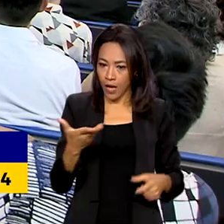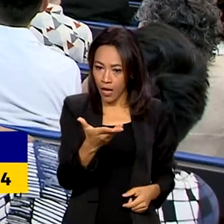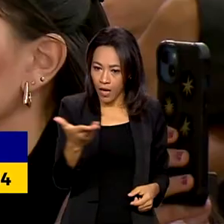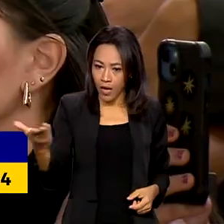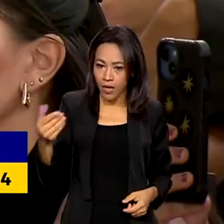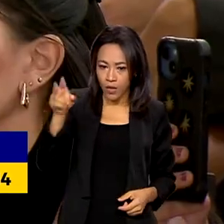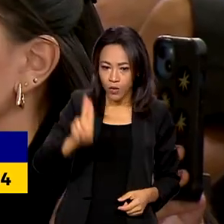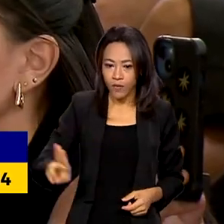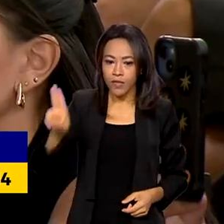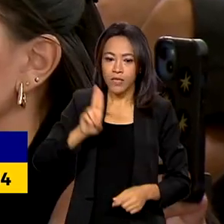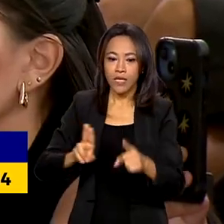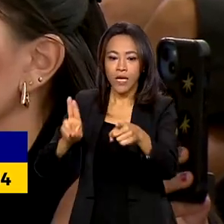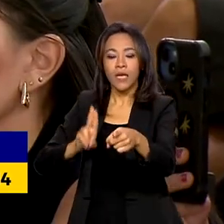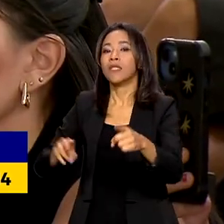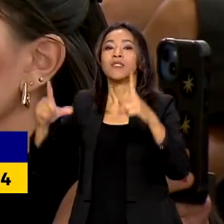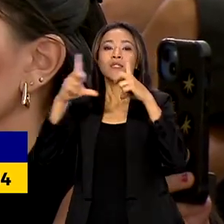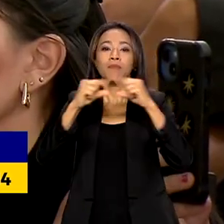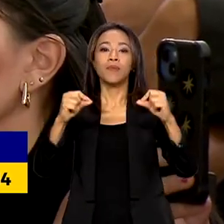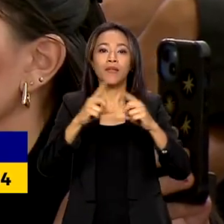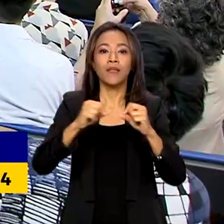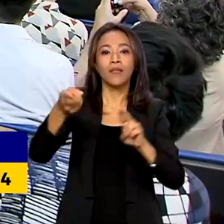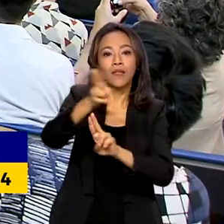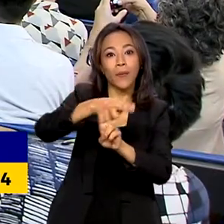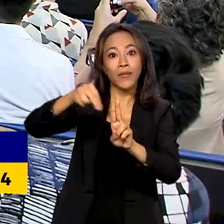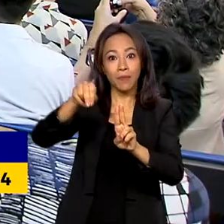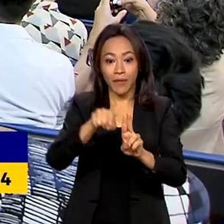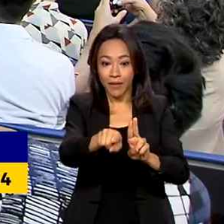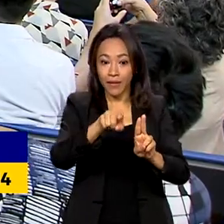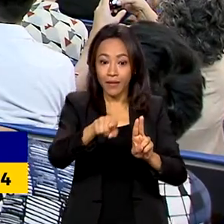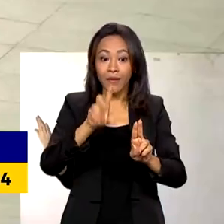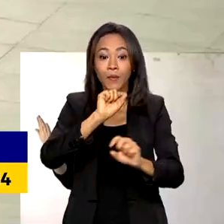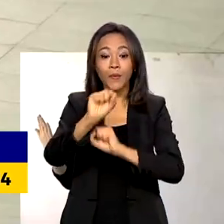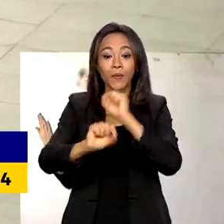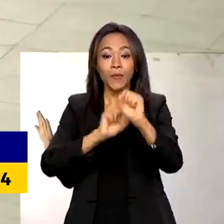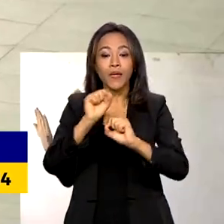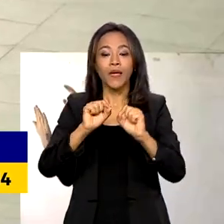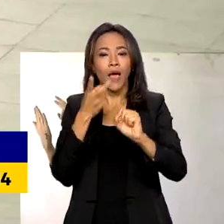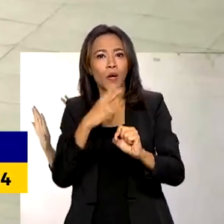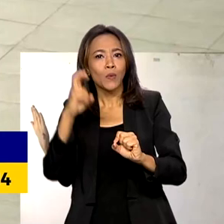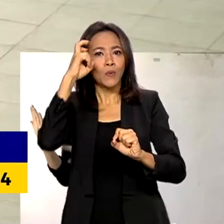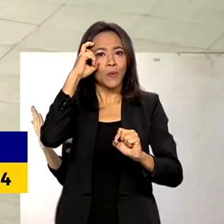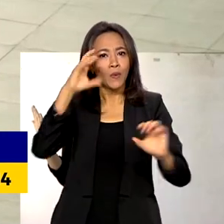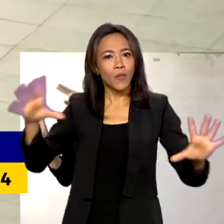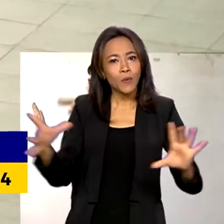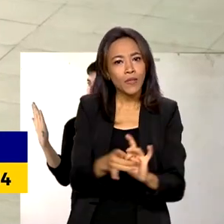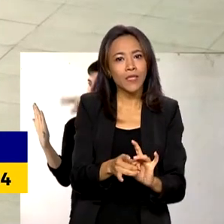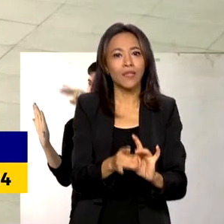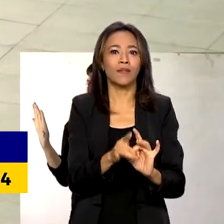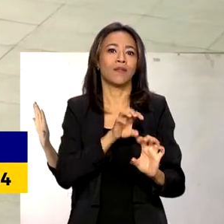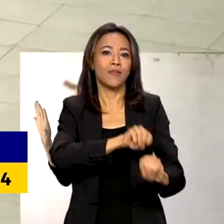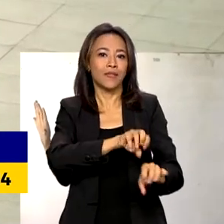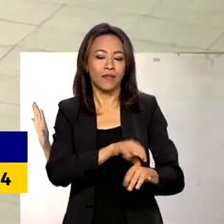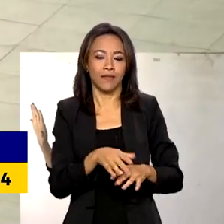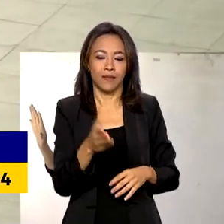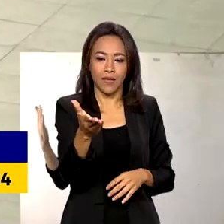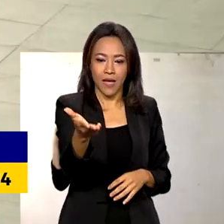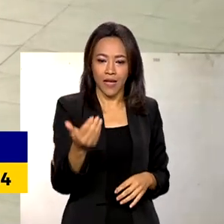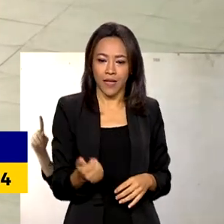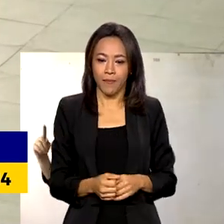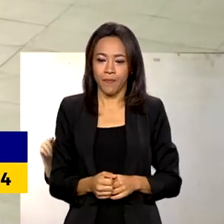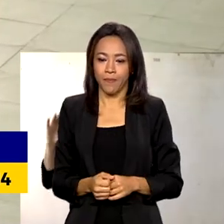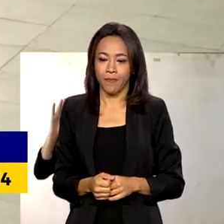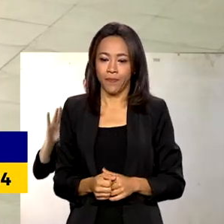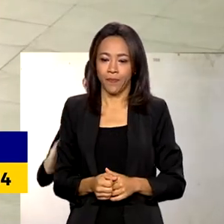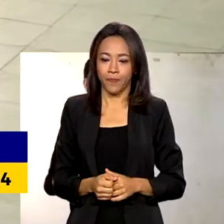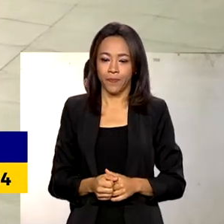de Brasília, poesia para selar o reencontro da cultura com a educação. Depois de tanto tempo juntos, aprendi a